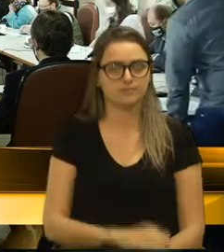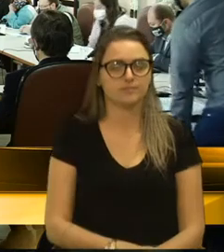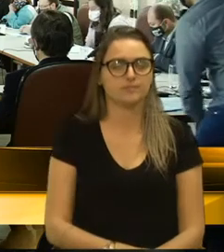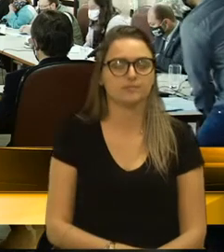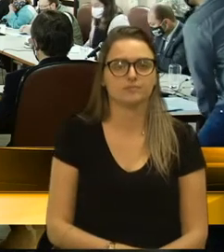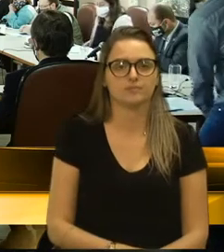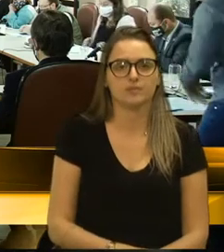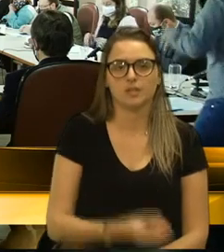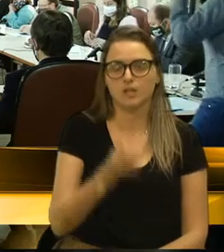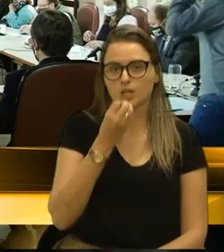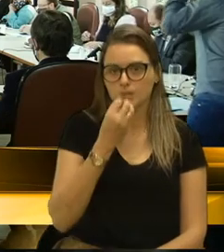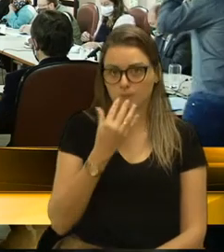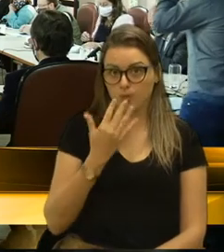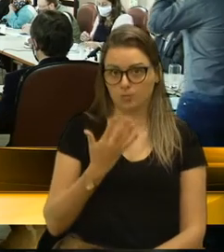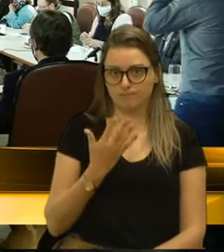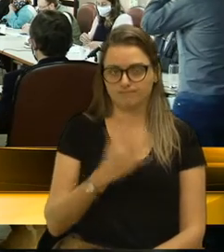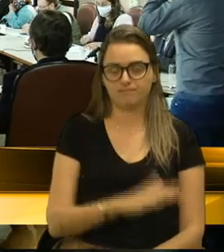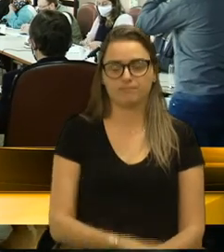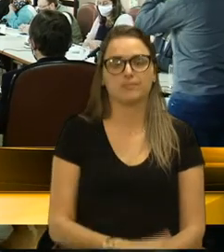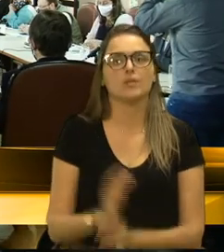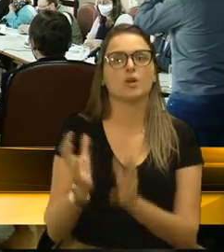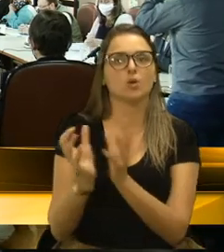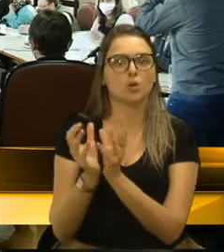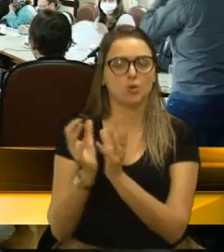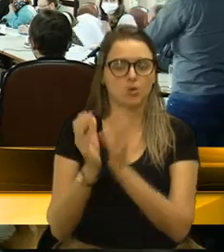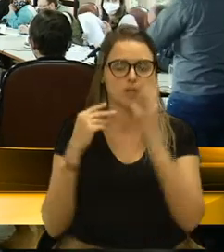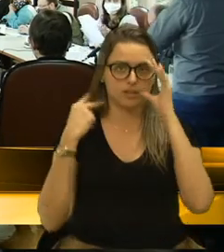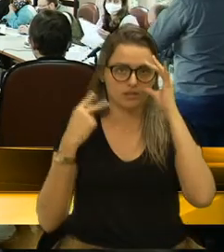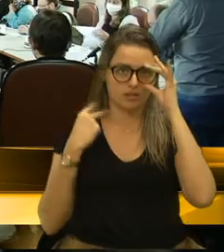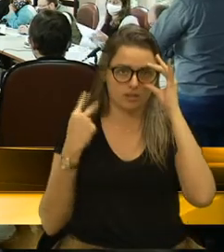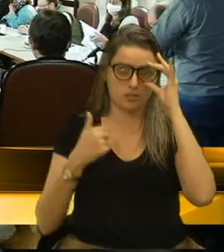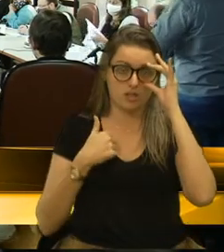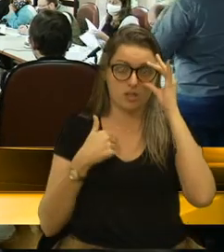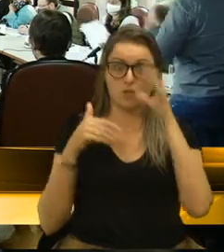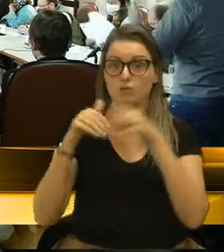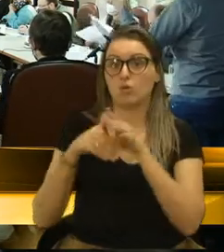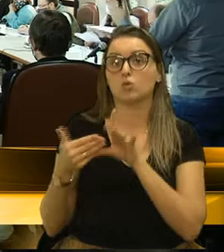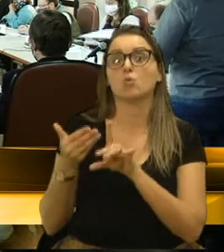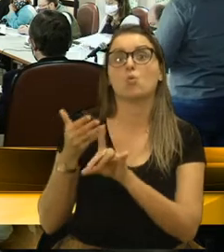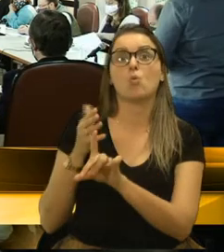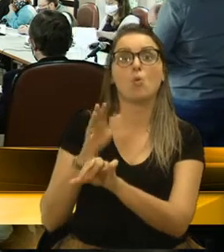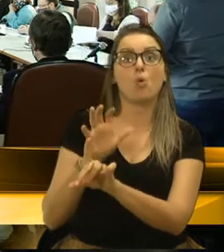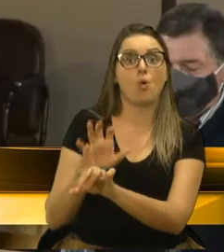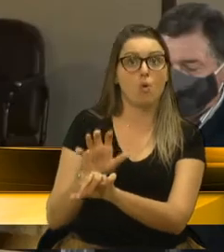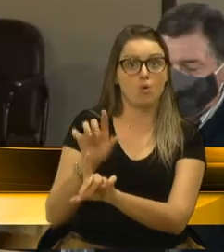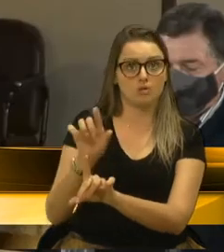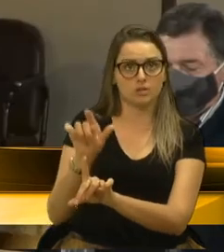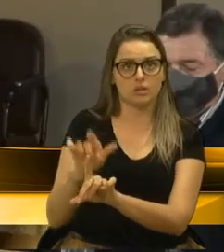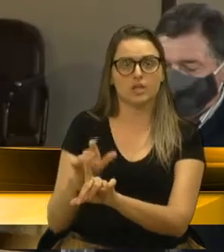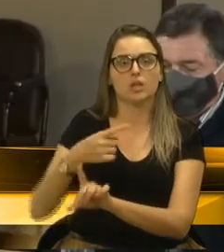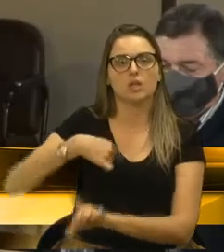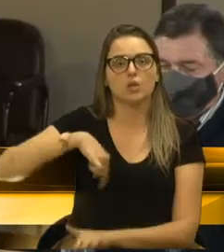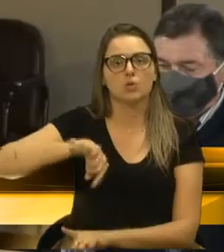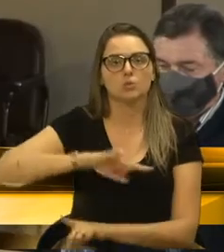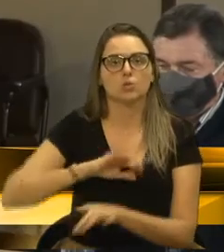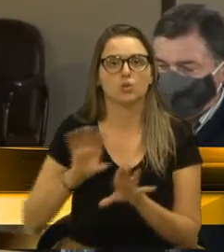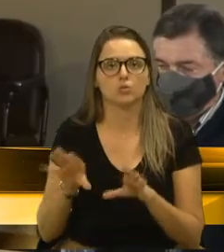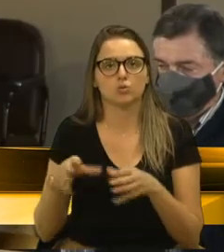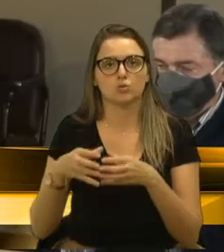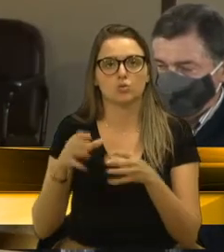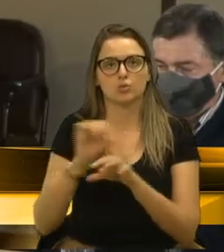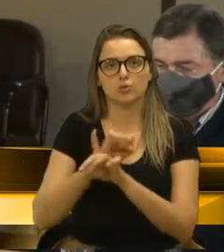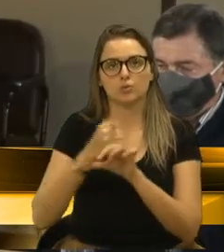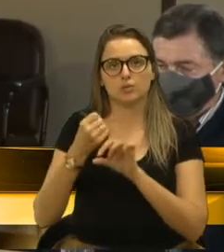Bom, colegas vereadores, eu votarei contra e também o nosso bloco social